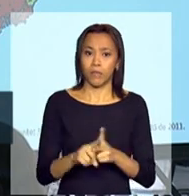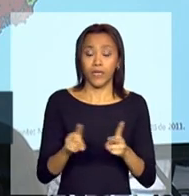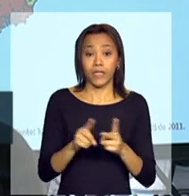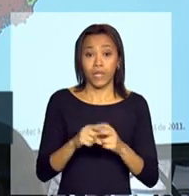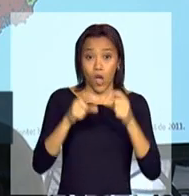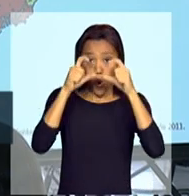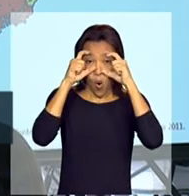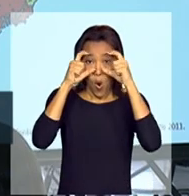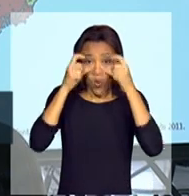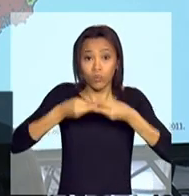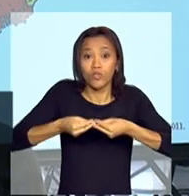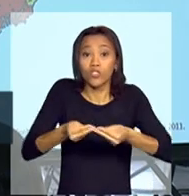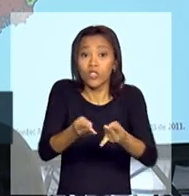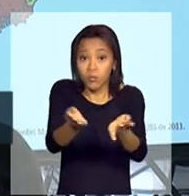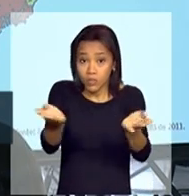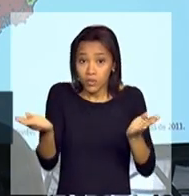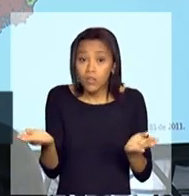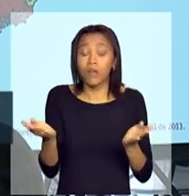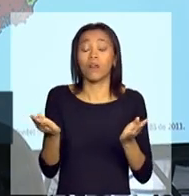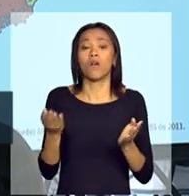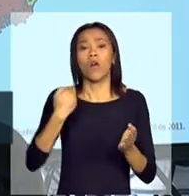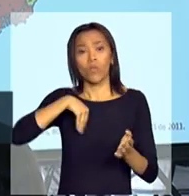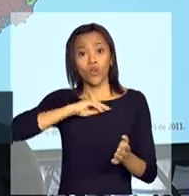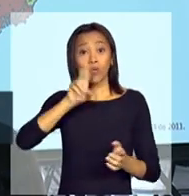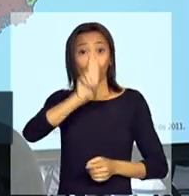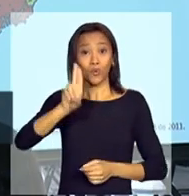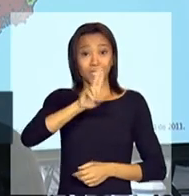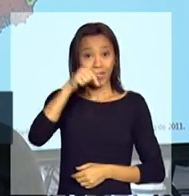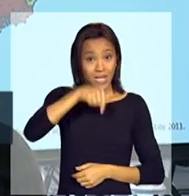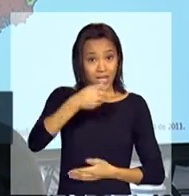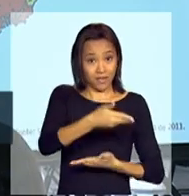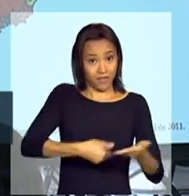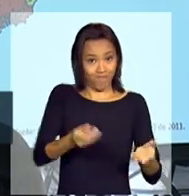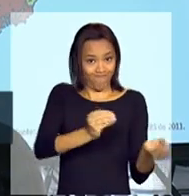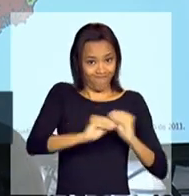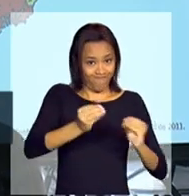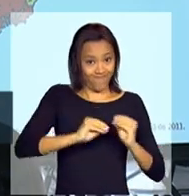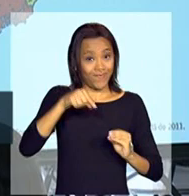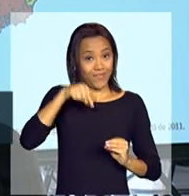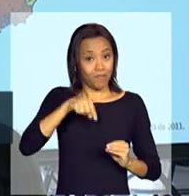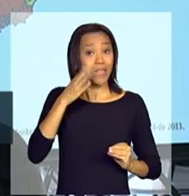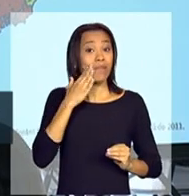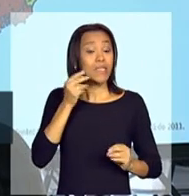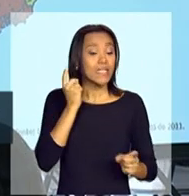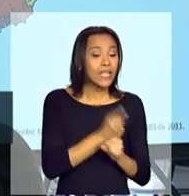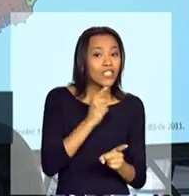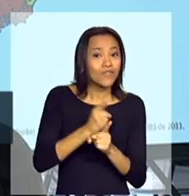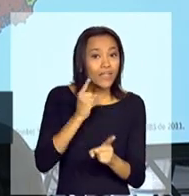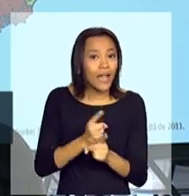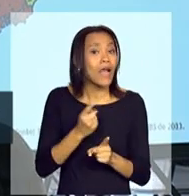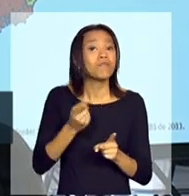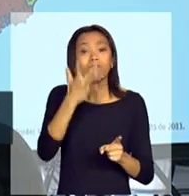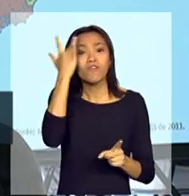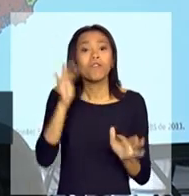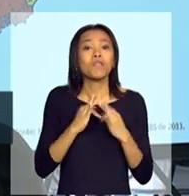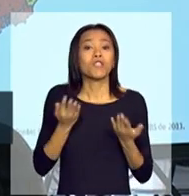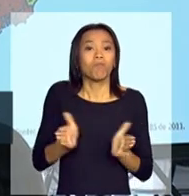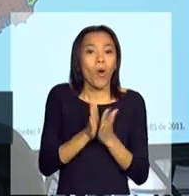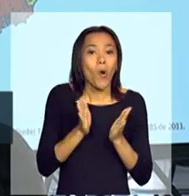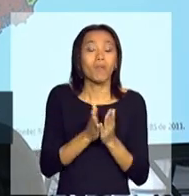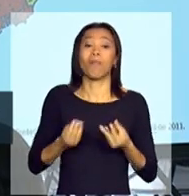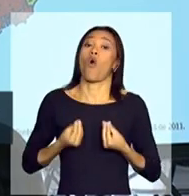óculos pelo Olhar Brasil. Quer dizer, nós estamos usando o Cadastro Único e mapa da pobreza para fazer esses serviços chegar